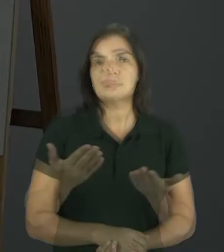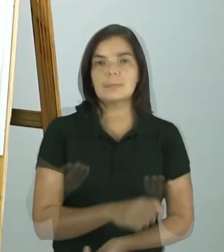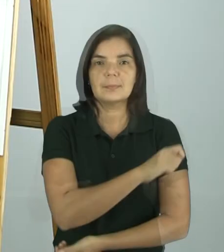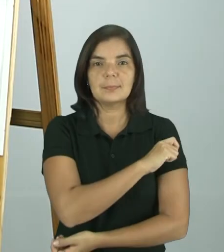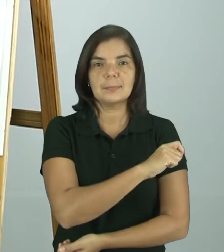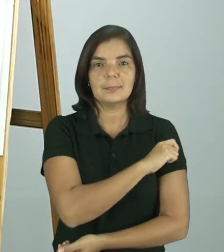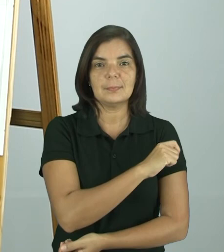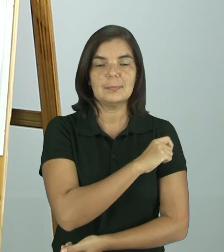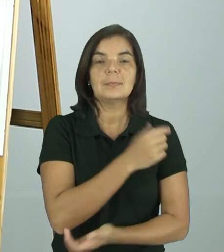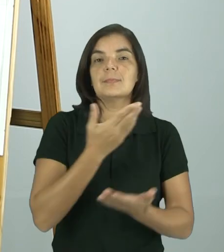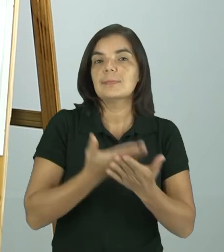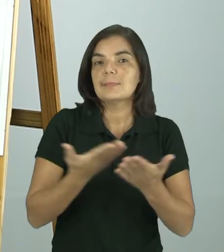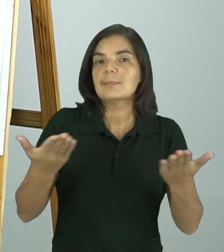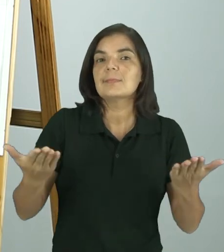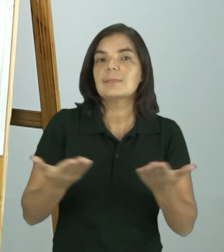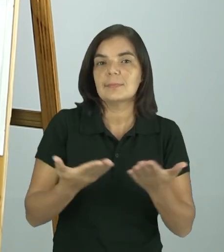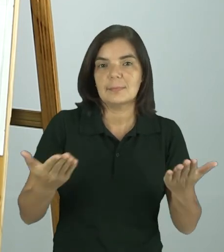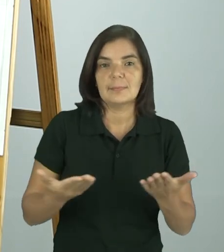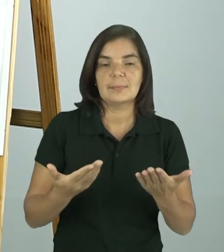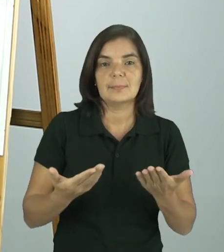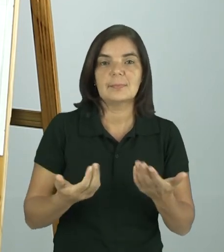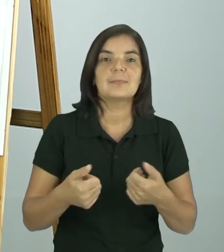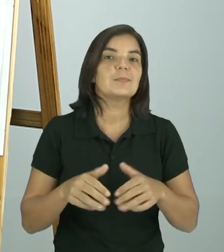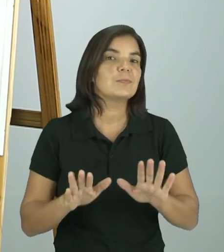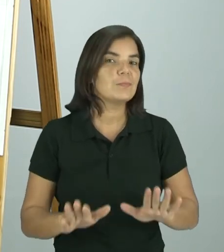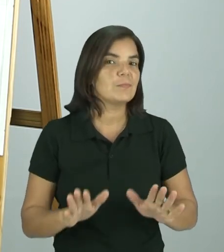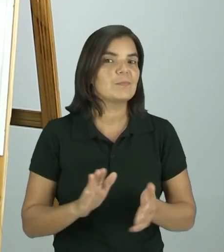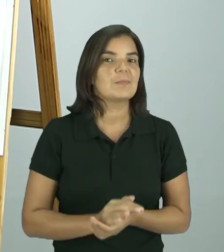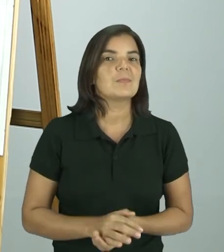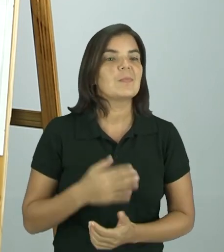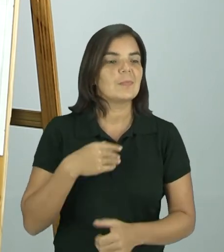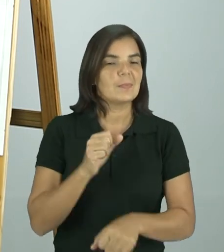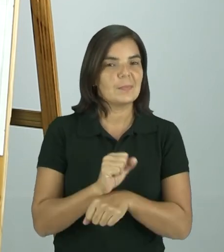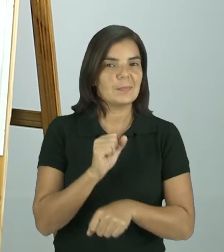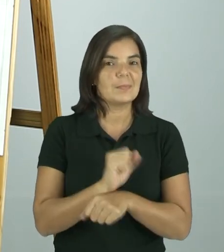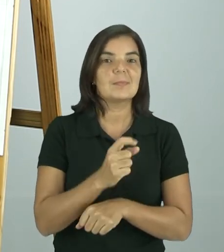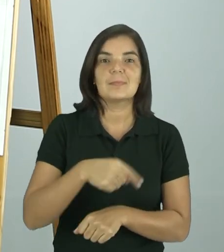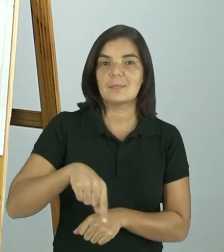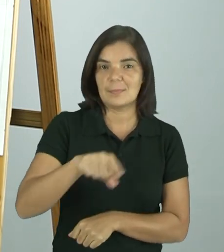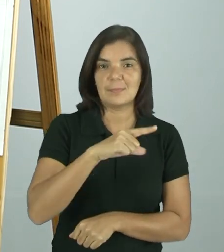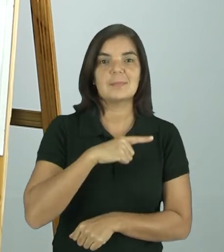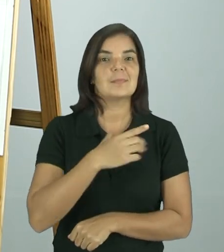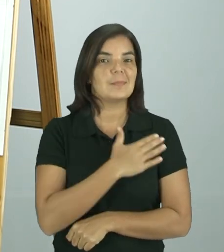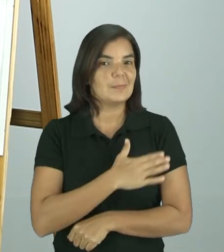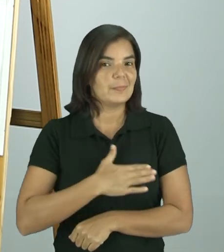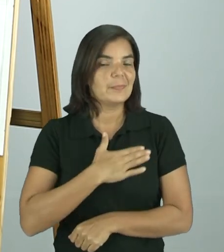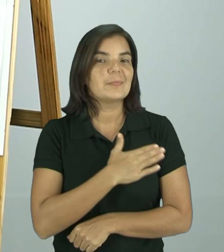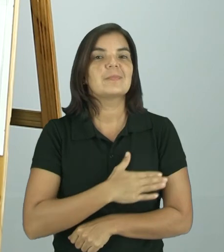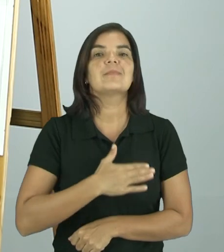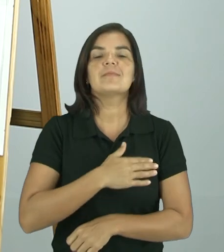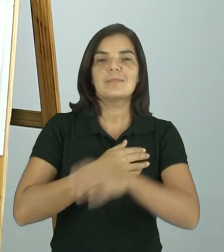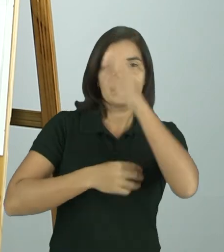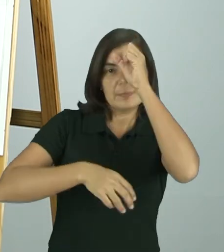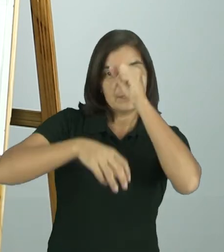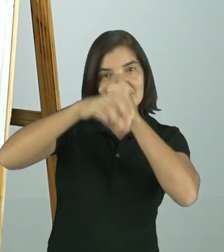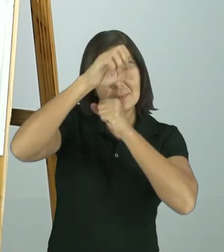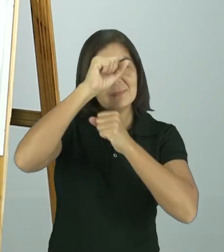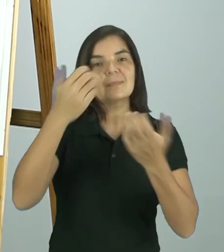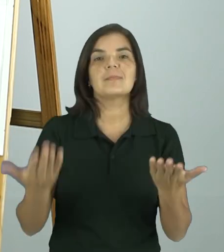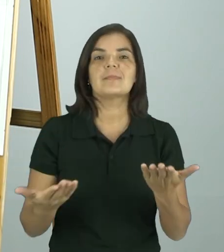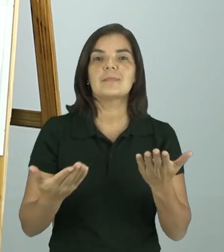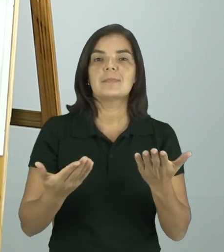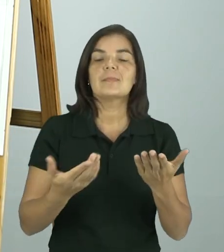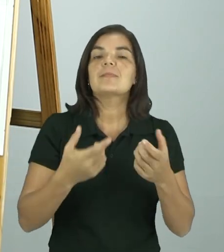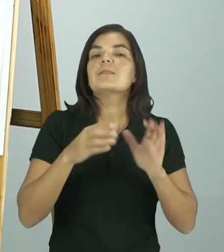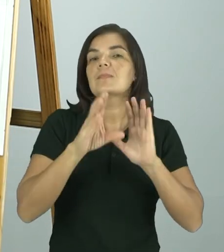a nossa aula de hoje fica por aqui. Eu espero que vocês tenham gostado. Tenham aprendido sobre